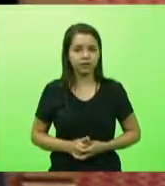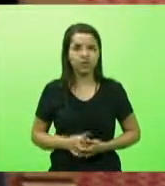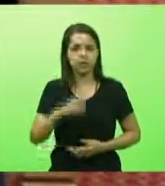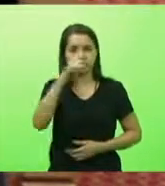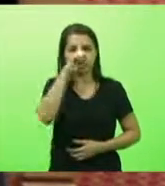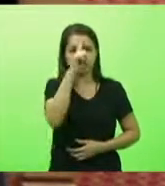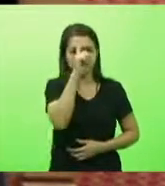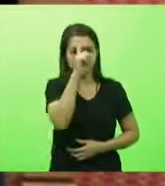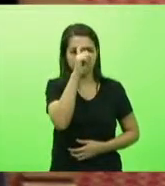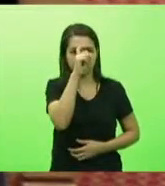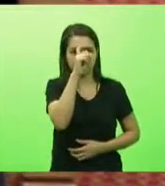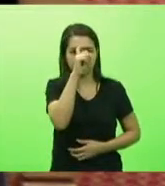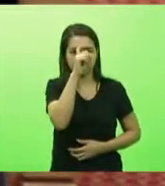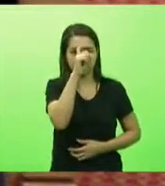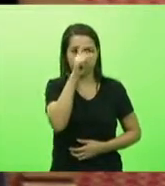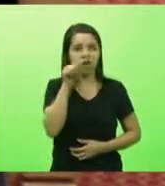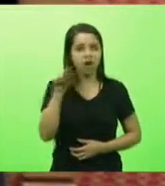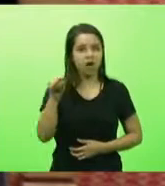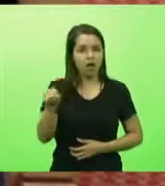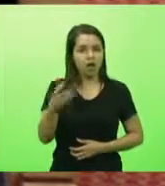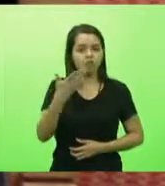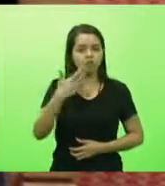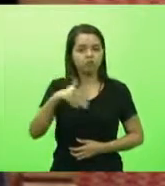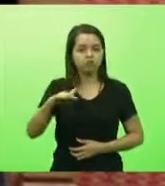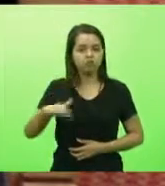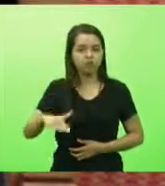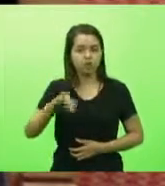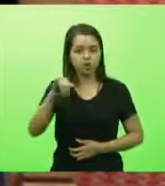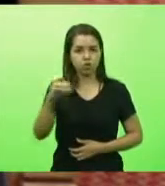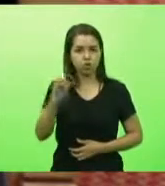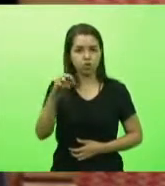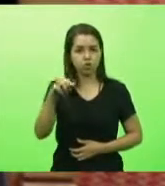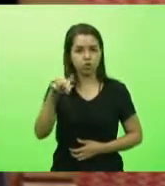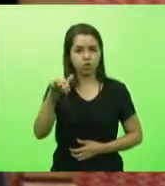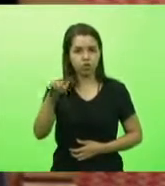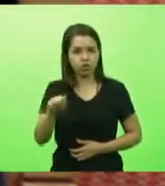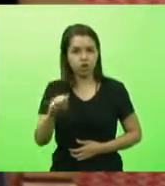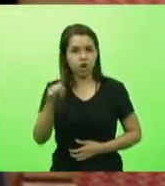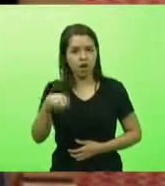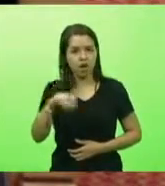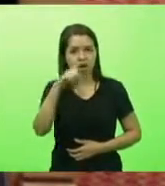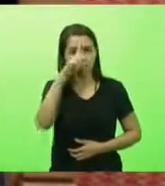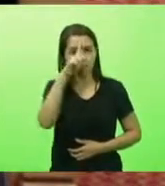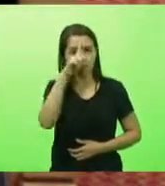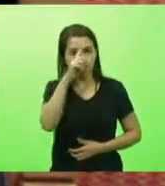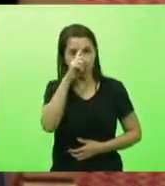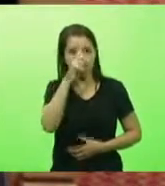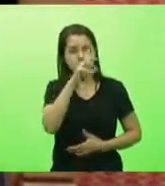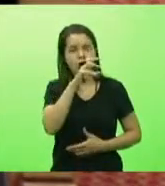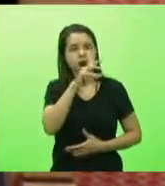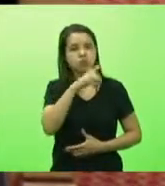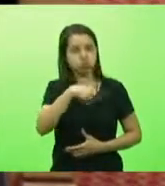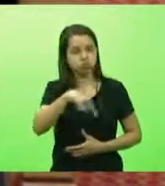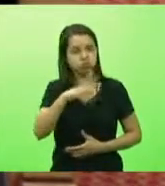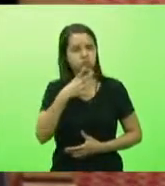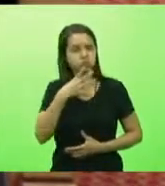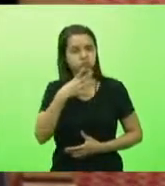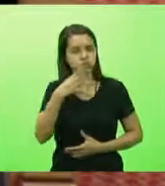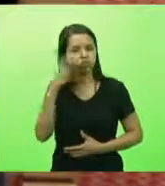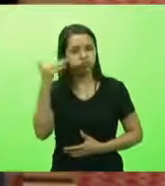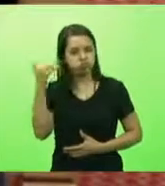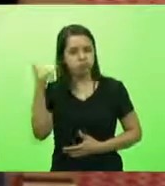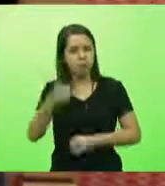infantil Joana de Gusmal. O grande, é um hospital de referência, temos grandes profissionais,